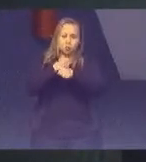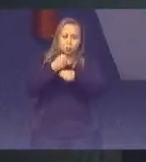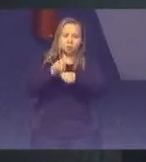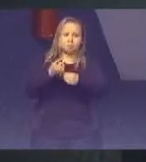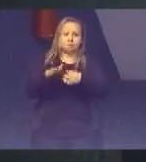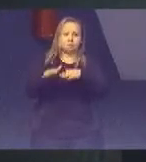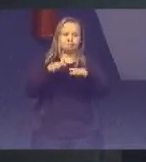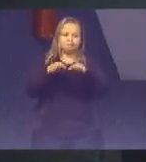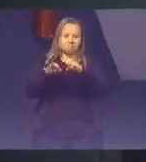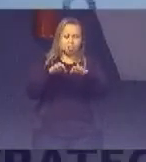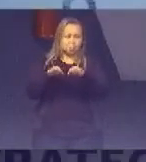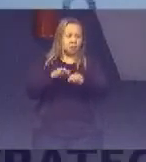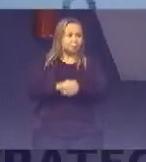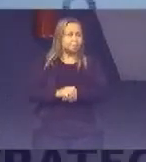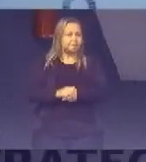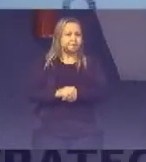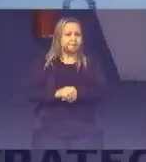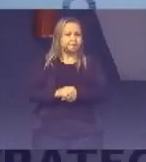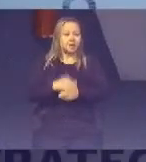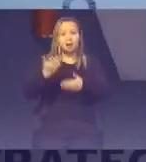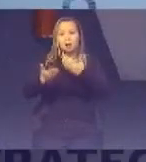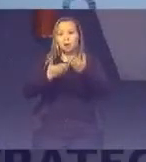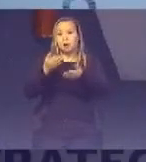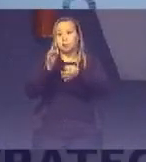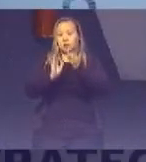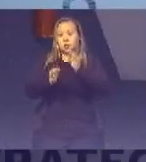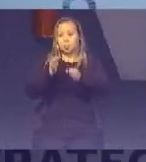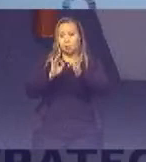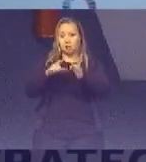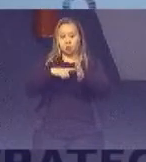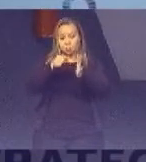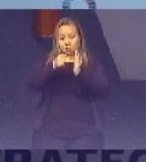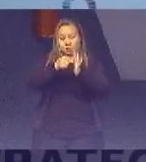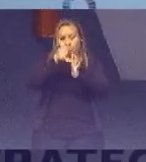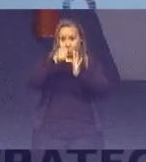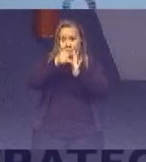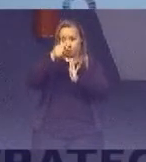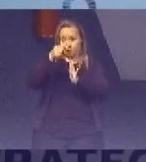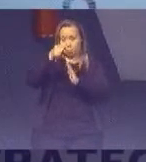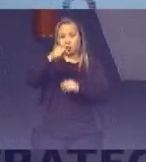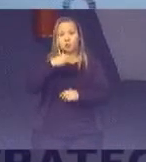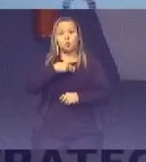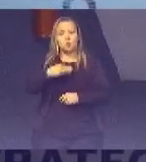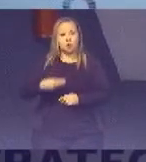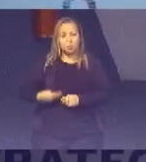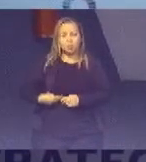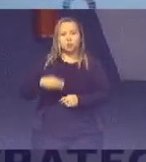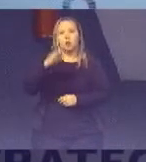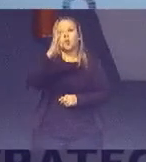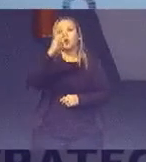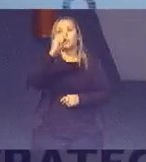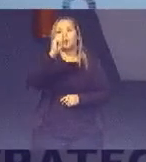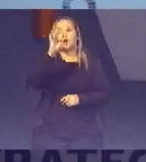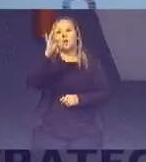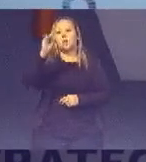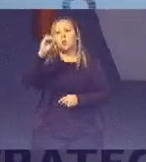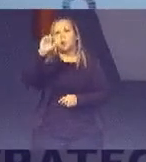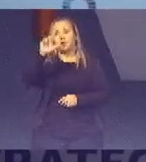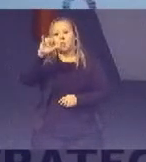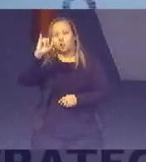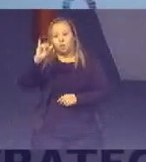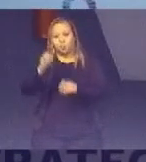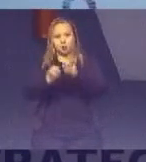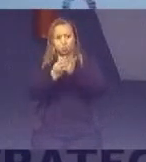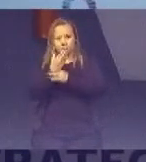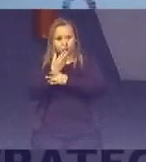Inovação No Poder Judiciário Então nós temos A portaria Do ministro Toffoli Que criou Esse comitê Interinstitucional A portaria